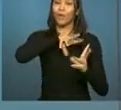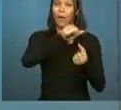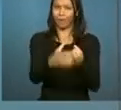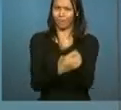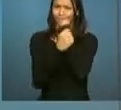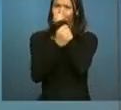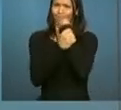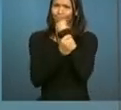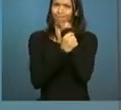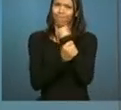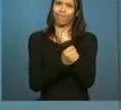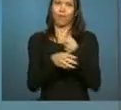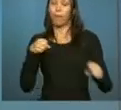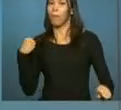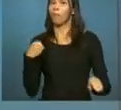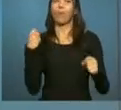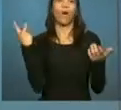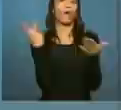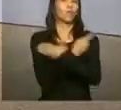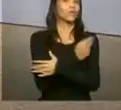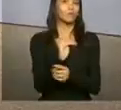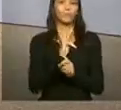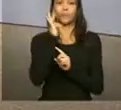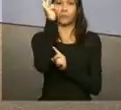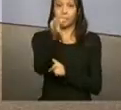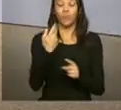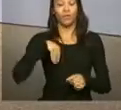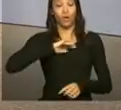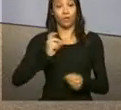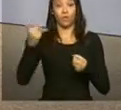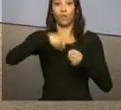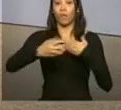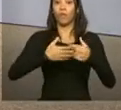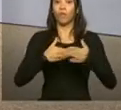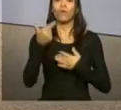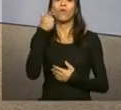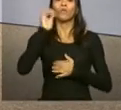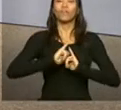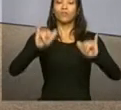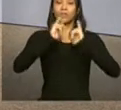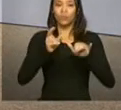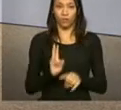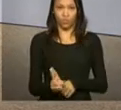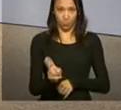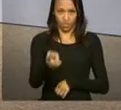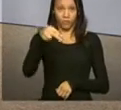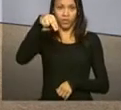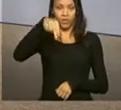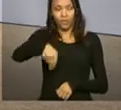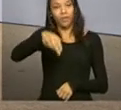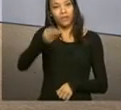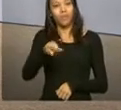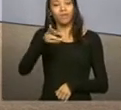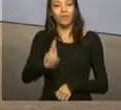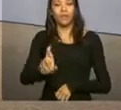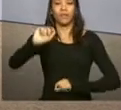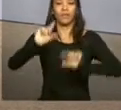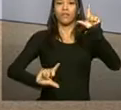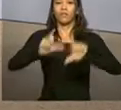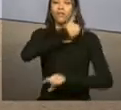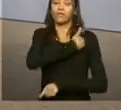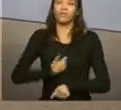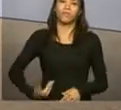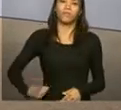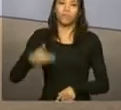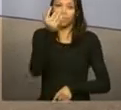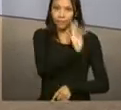para enfrentar choques futuros. E nós podemos voltar a qualquer momento com outras informações. Continue com a gente aqui na NBR,